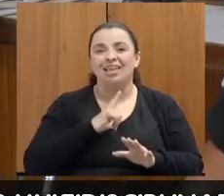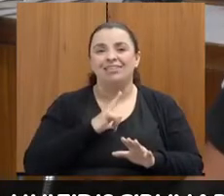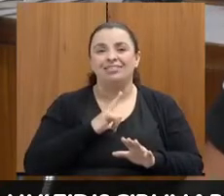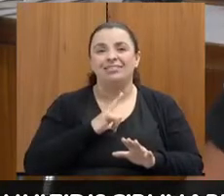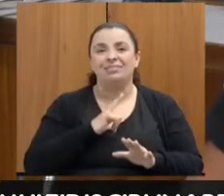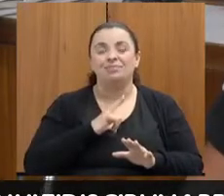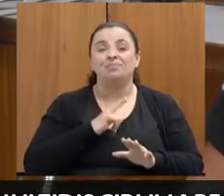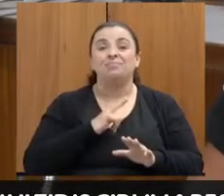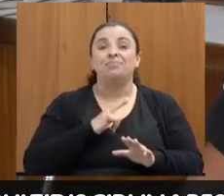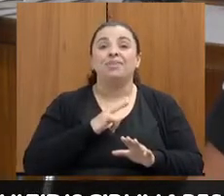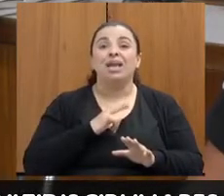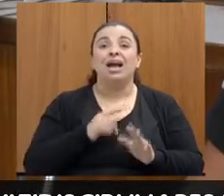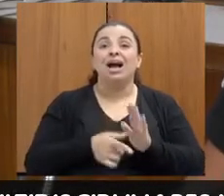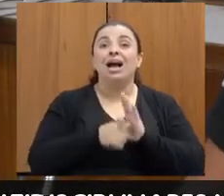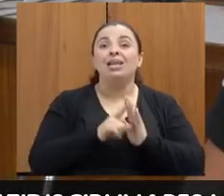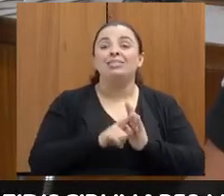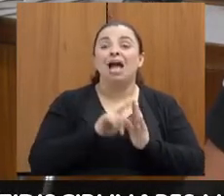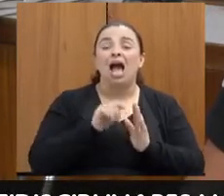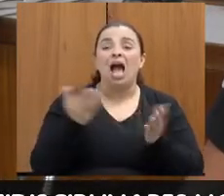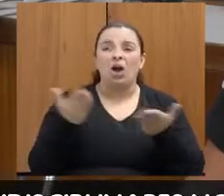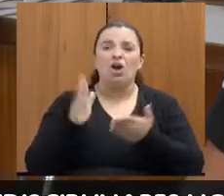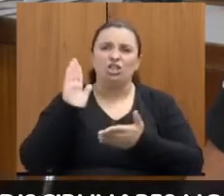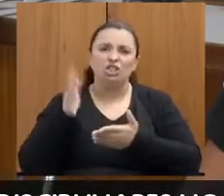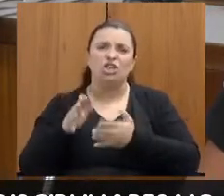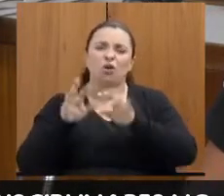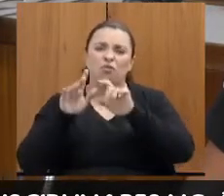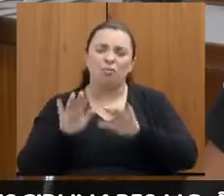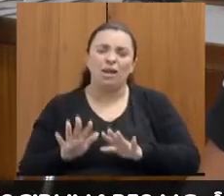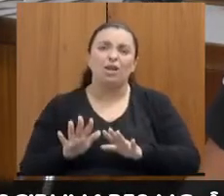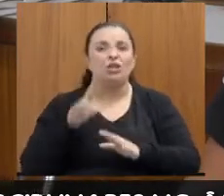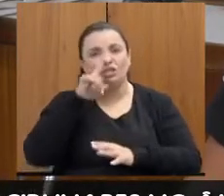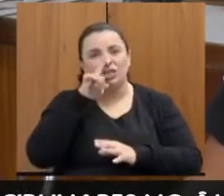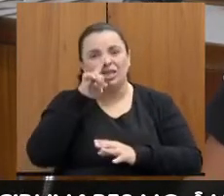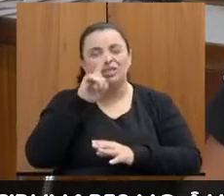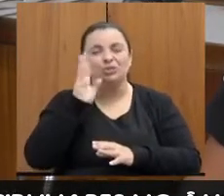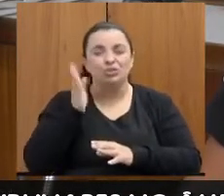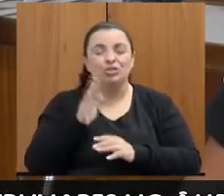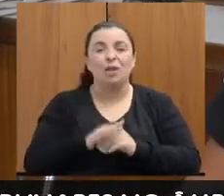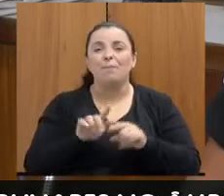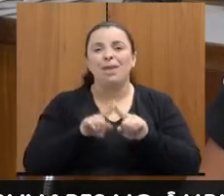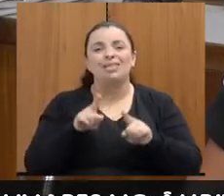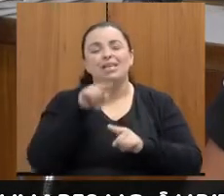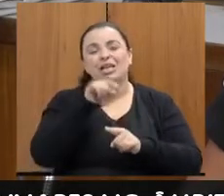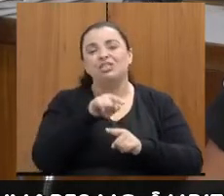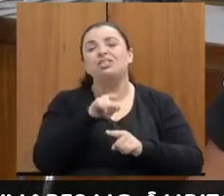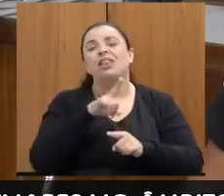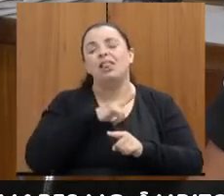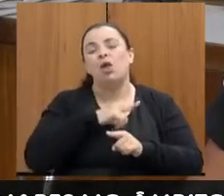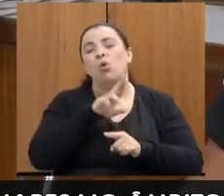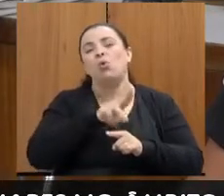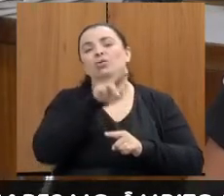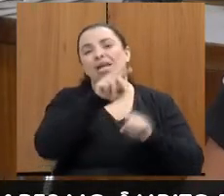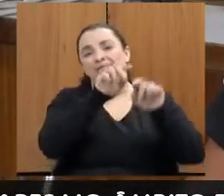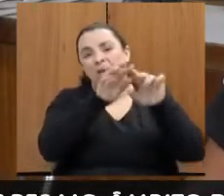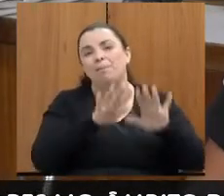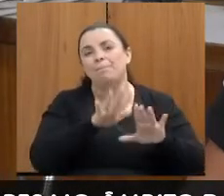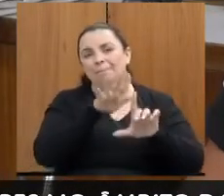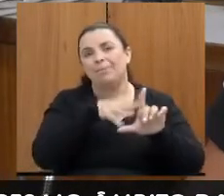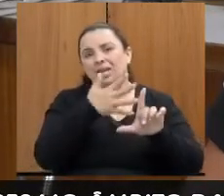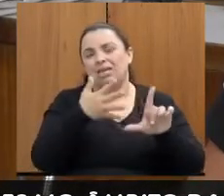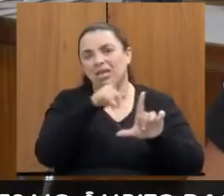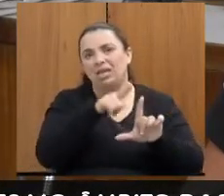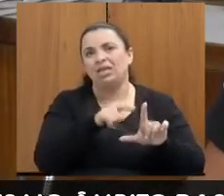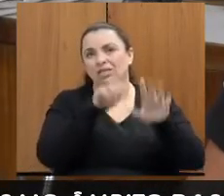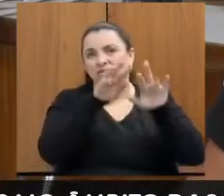obrigatório no ano passado e a gente faz agora no RETS, mas aí a gente tem nessa planilha. E aí, pode passar mais uma, por favor? Aí a gente desenhou o